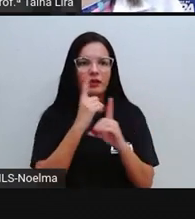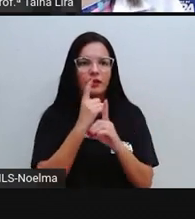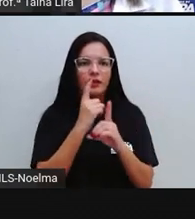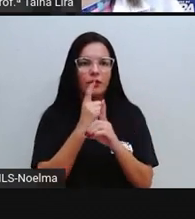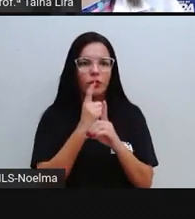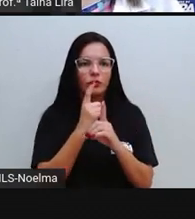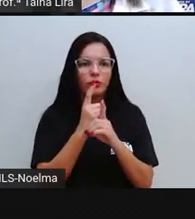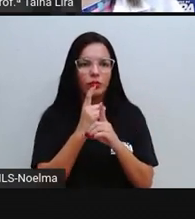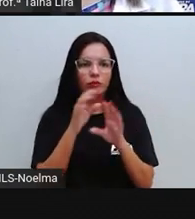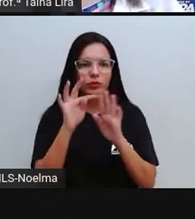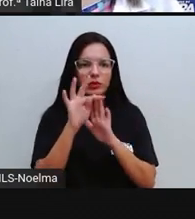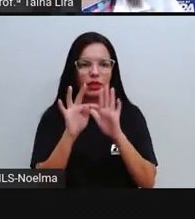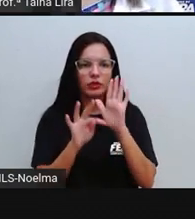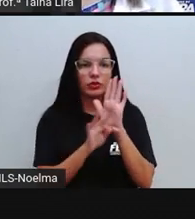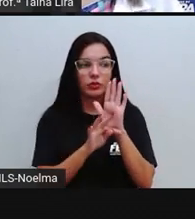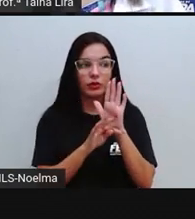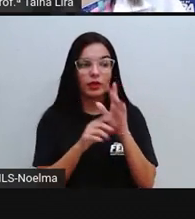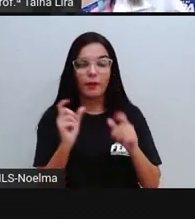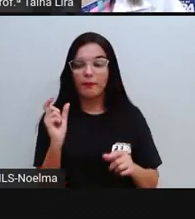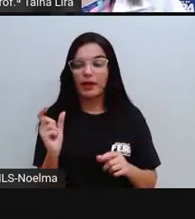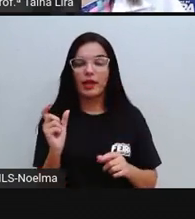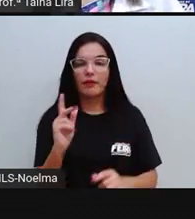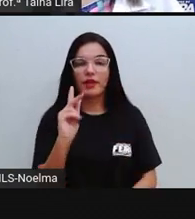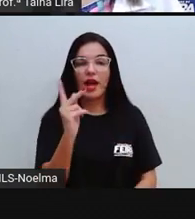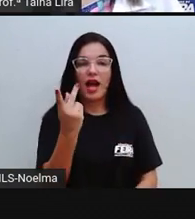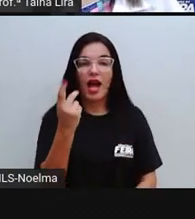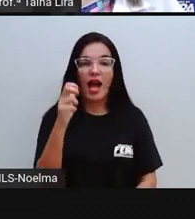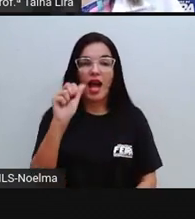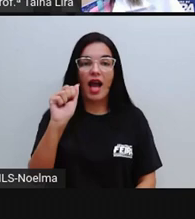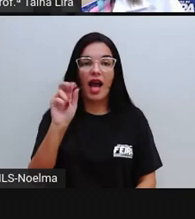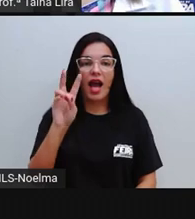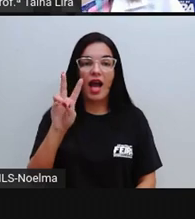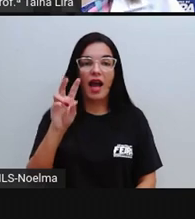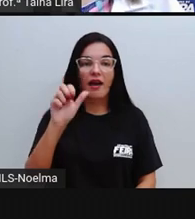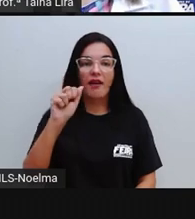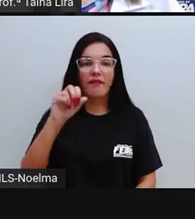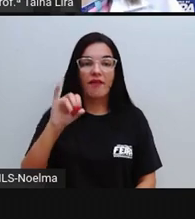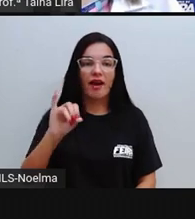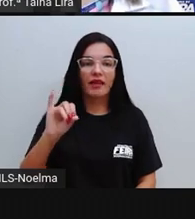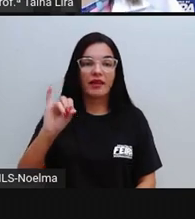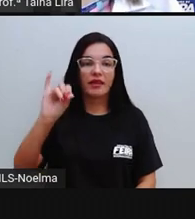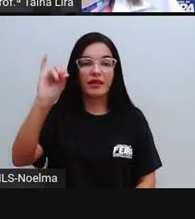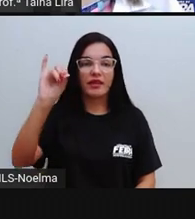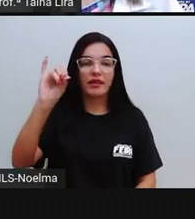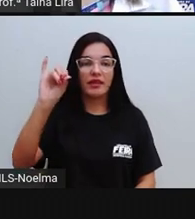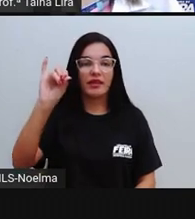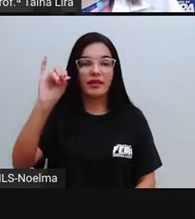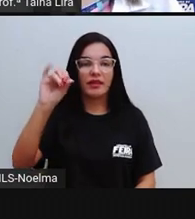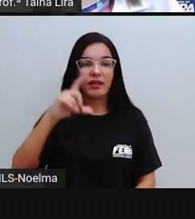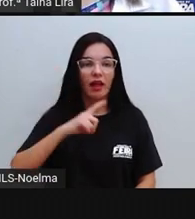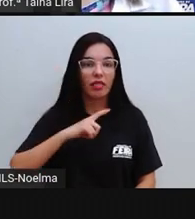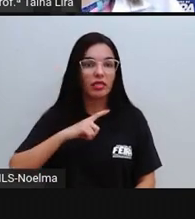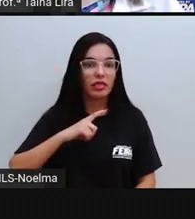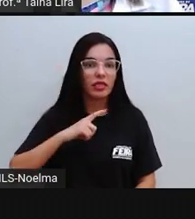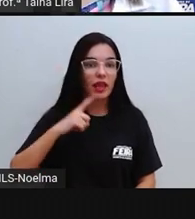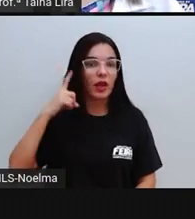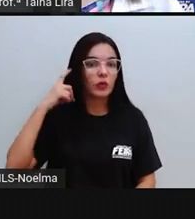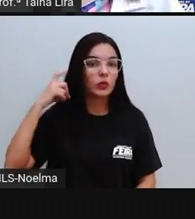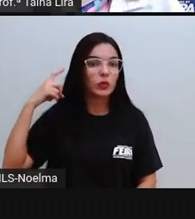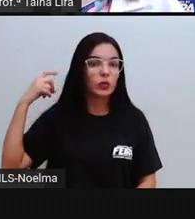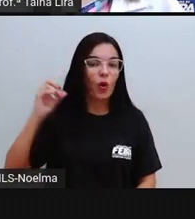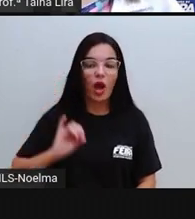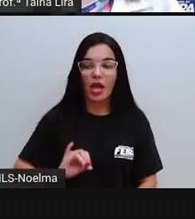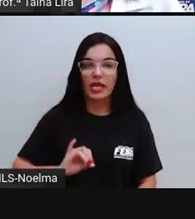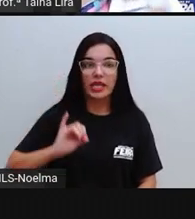Havaí. Olha lá, Havaí. Observem que quando eu pronuncio Havaí, a